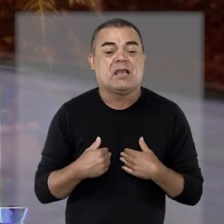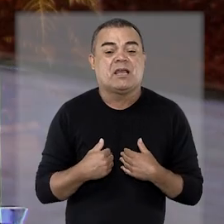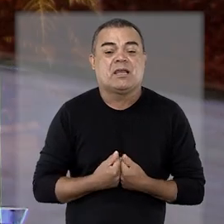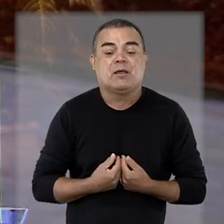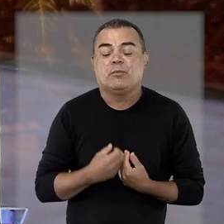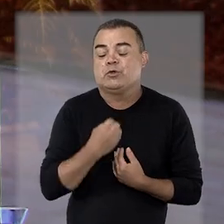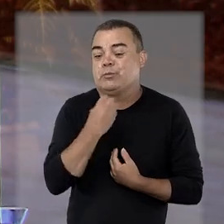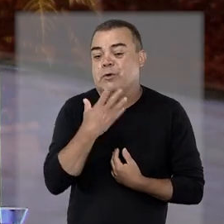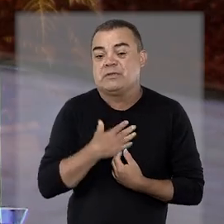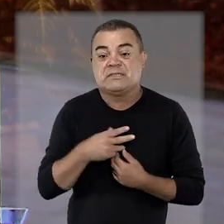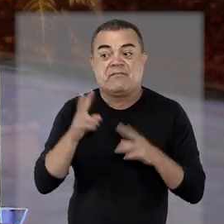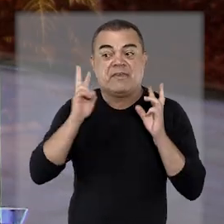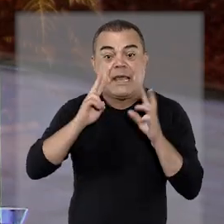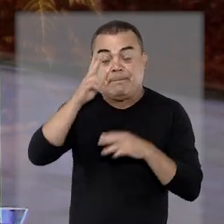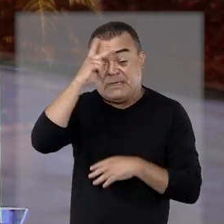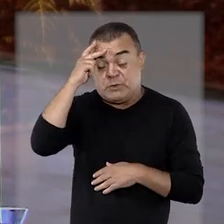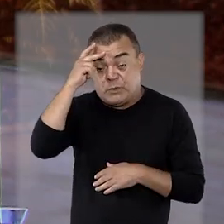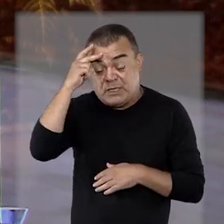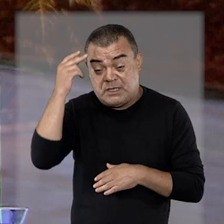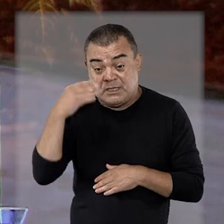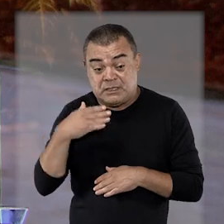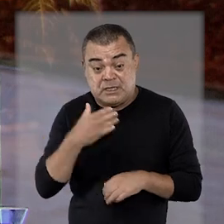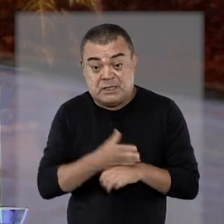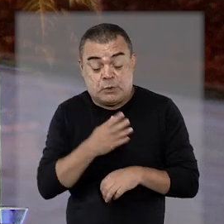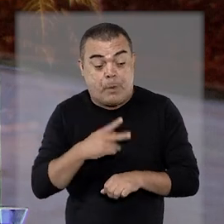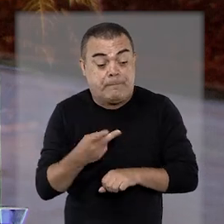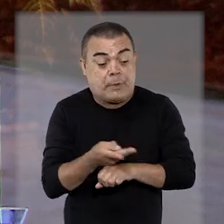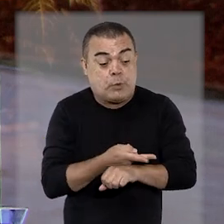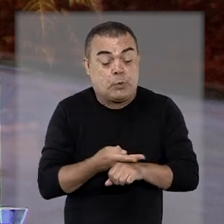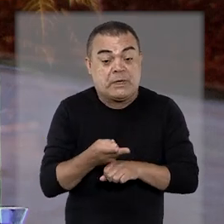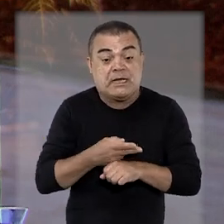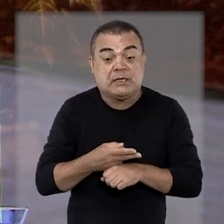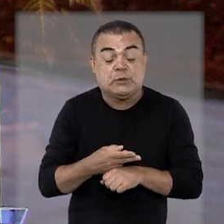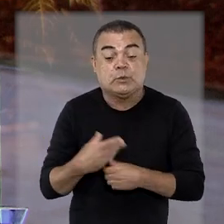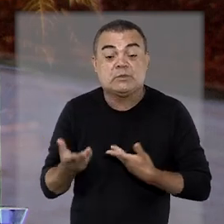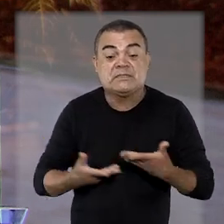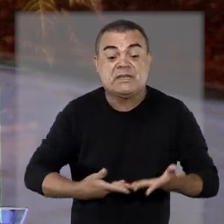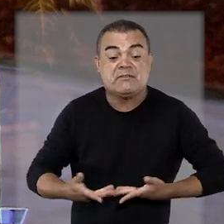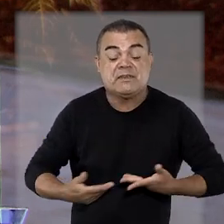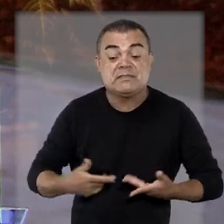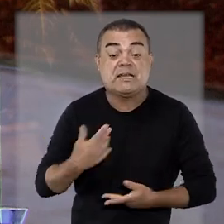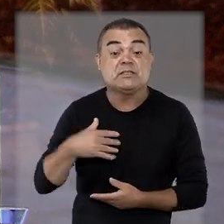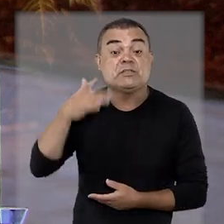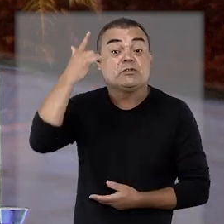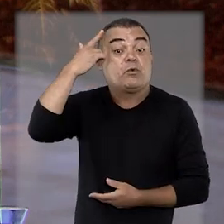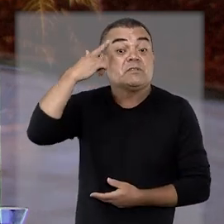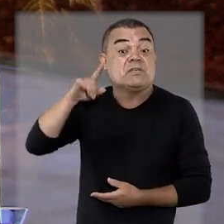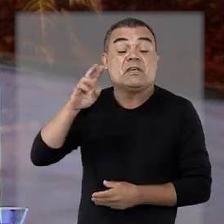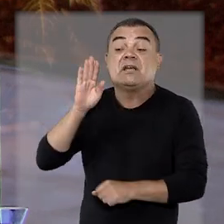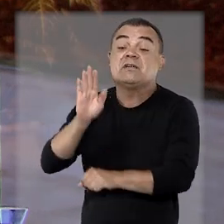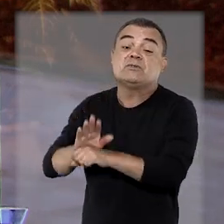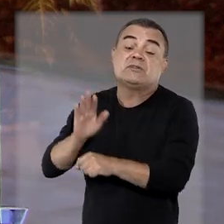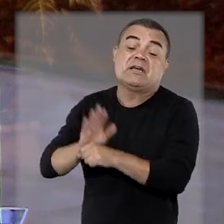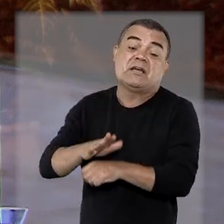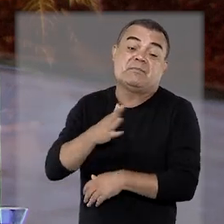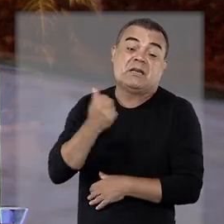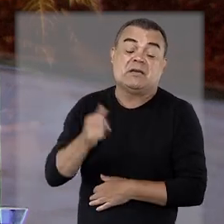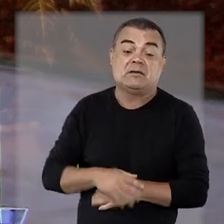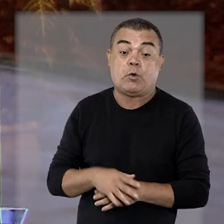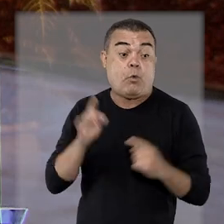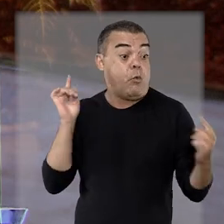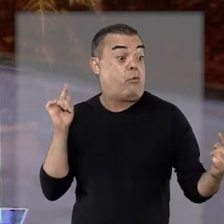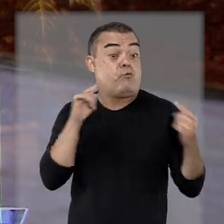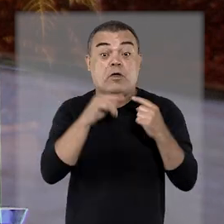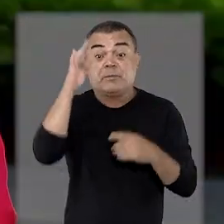É gratificante você ver uma pessoa que ela entrou procurando um serviço e a gente conseguir auxiliá-la